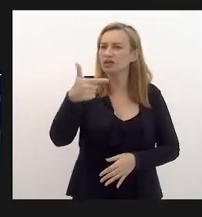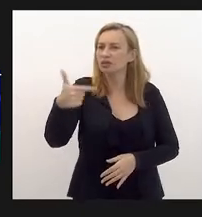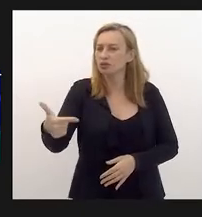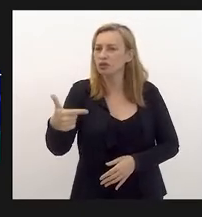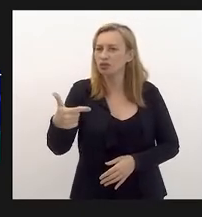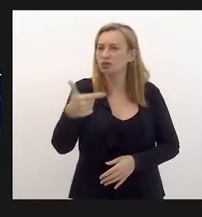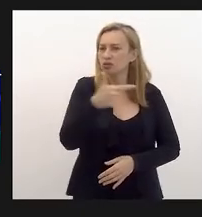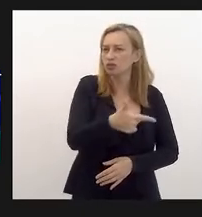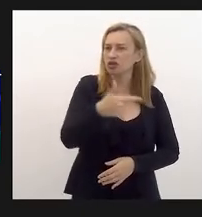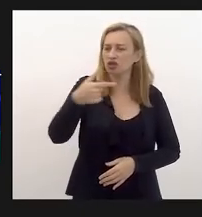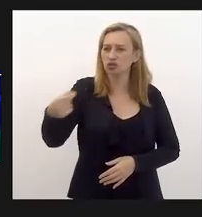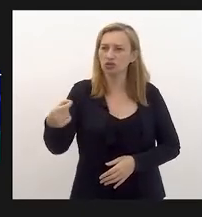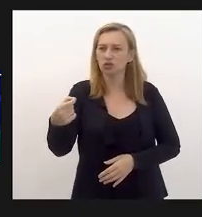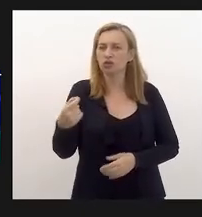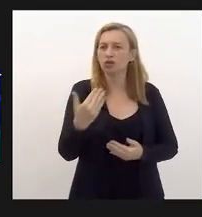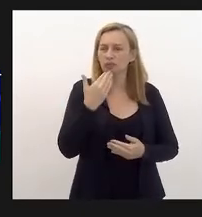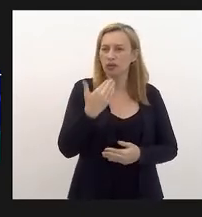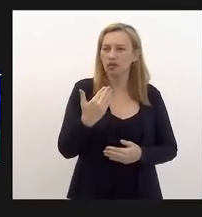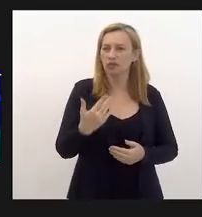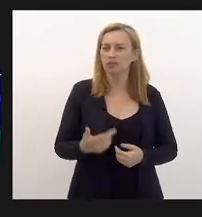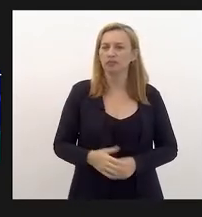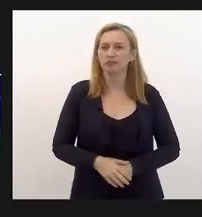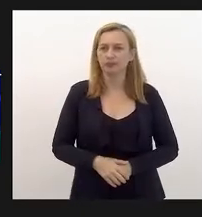de 2020, por favor.